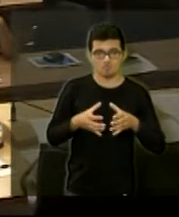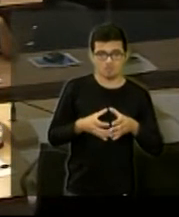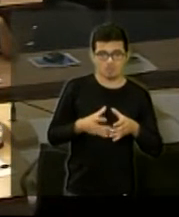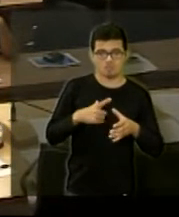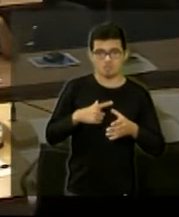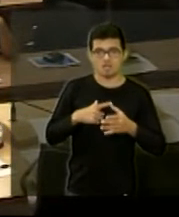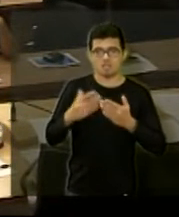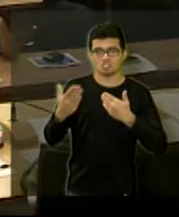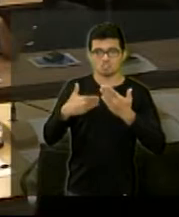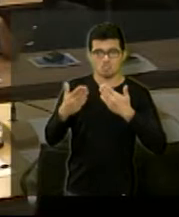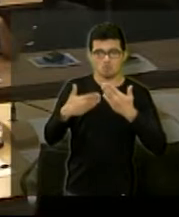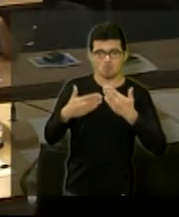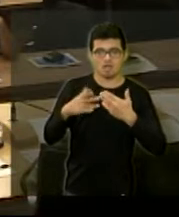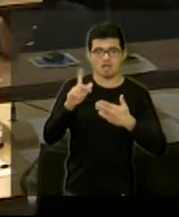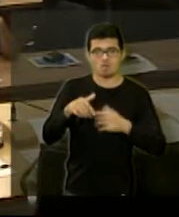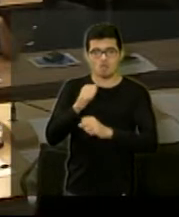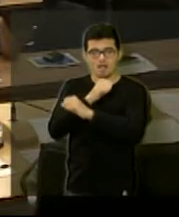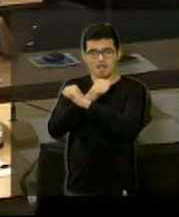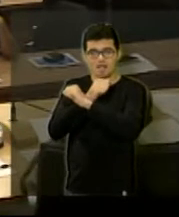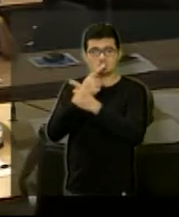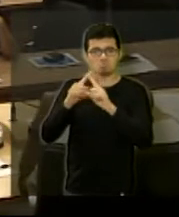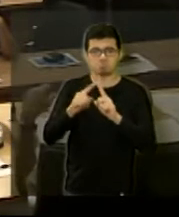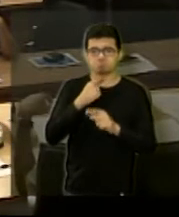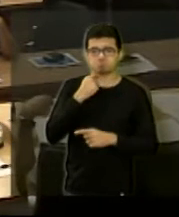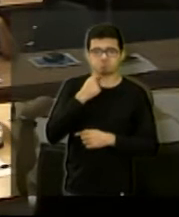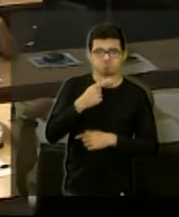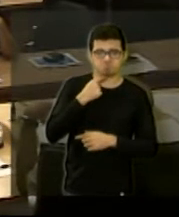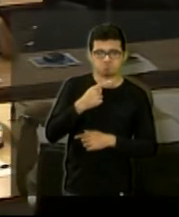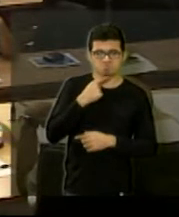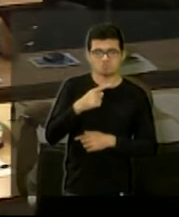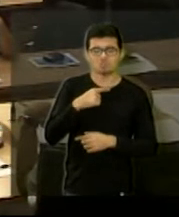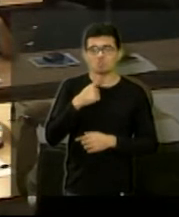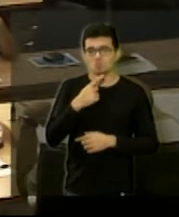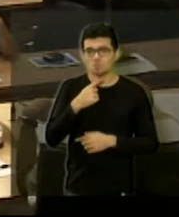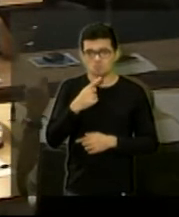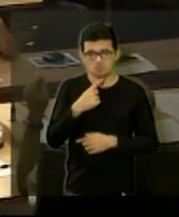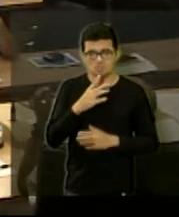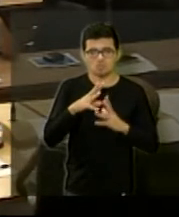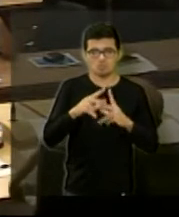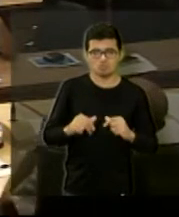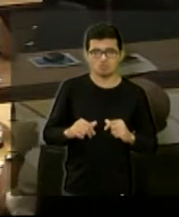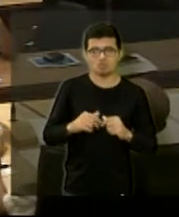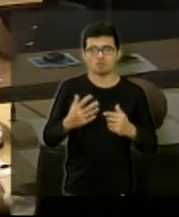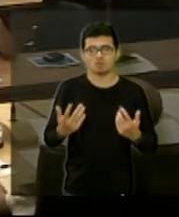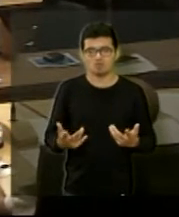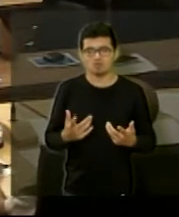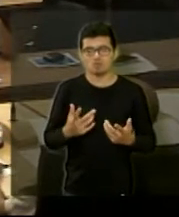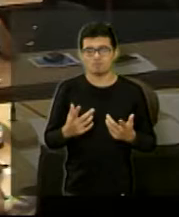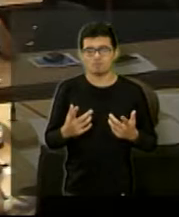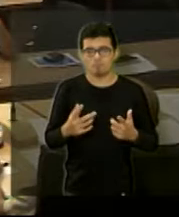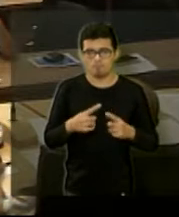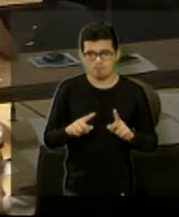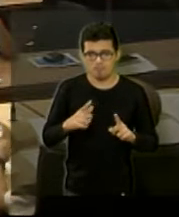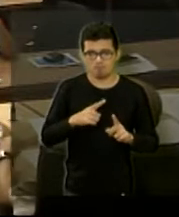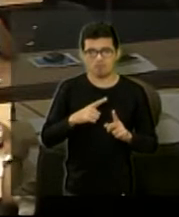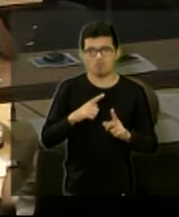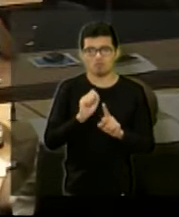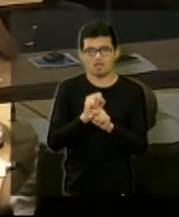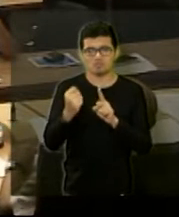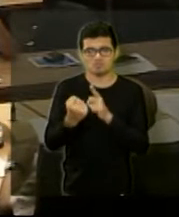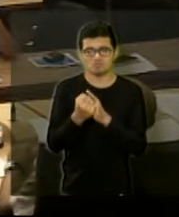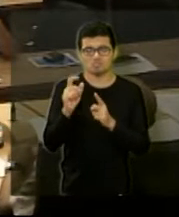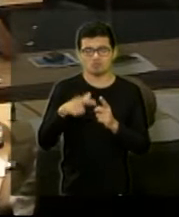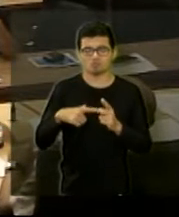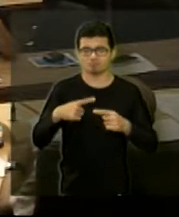para dialogar com a Caixa, não conseguimos nada, nós conseguimos dialogar, não conseguimos resolver, porque é um caso social meio